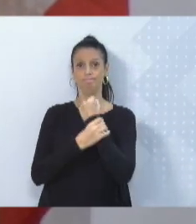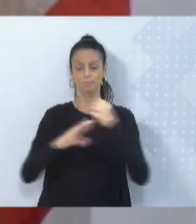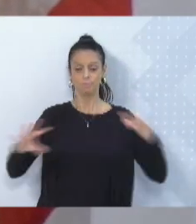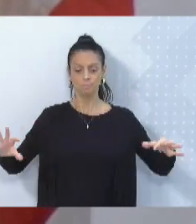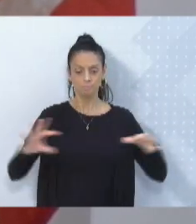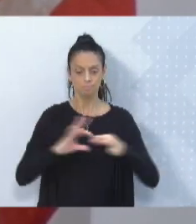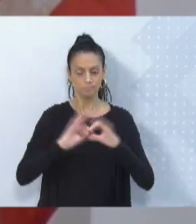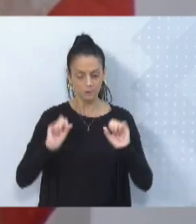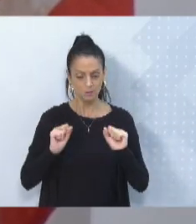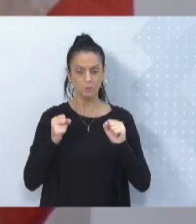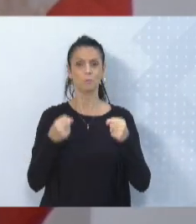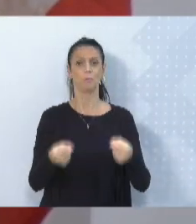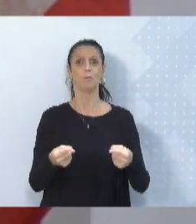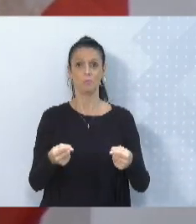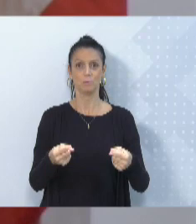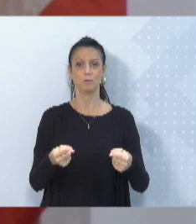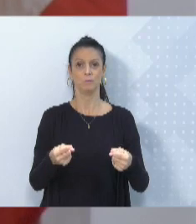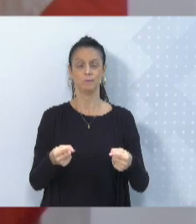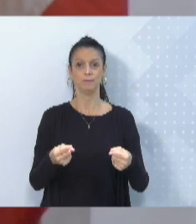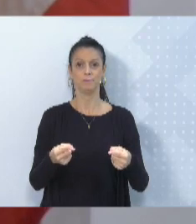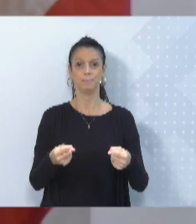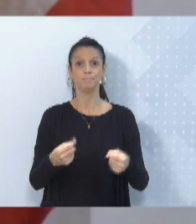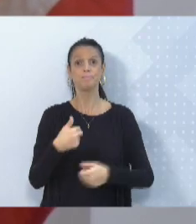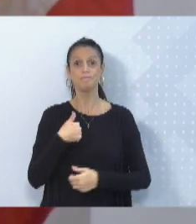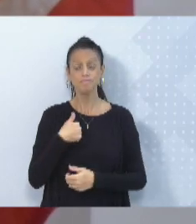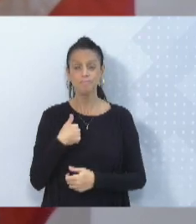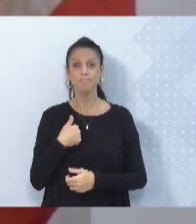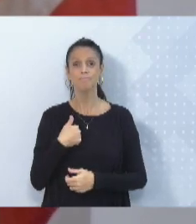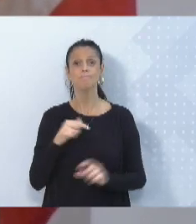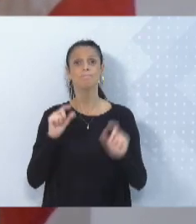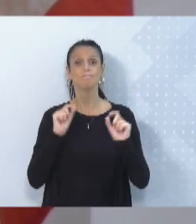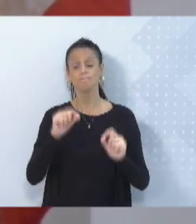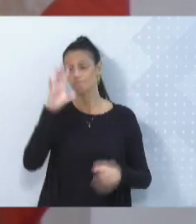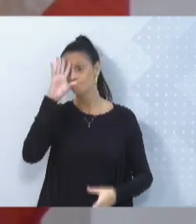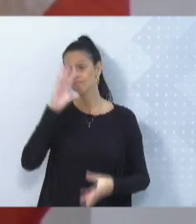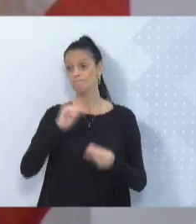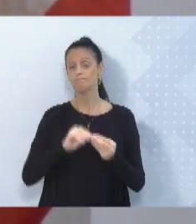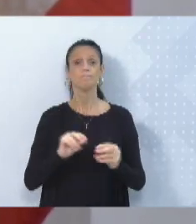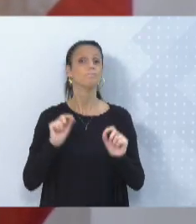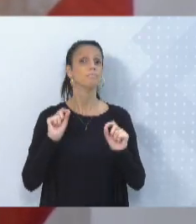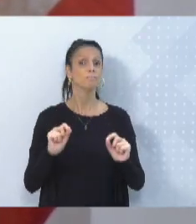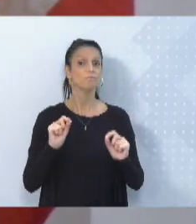de esforços, e eu acho, e me dá assim, e eu concluindo, presidente,